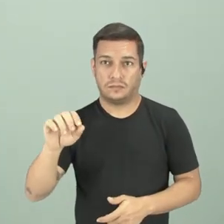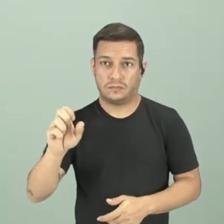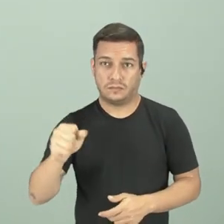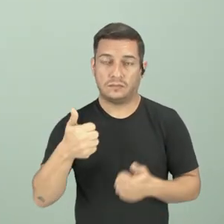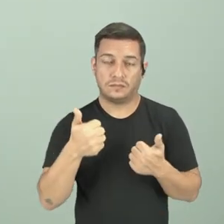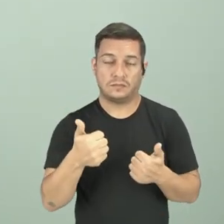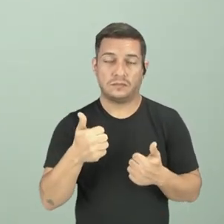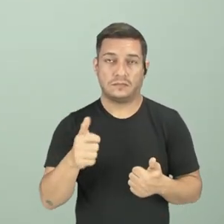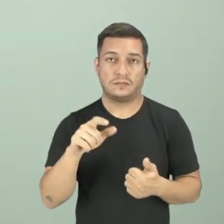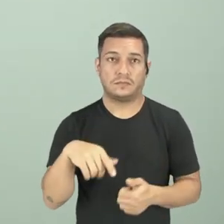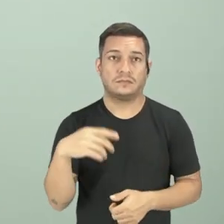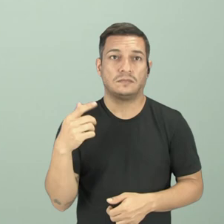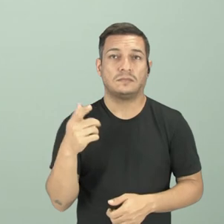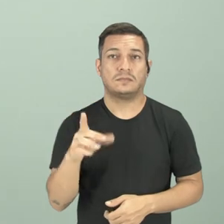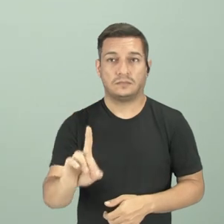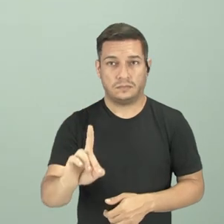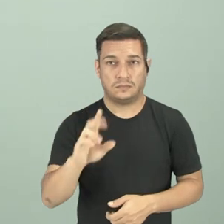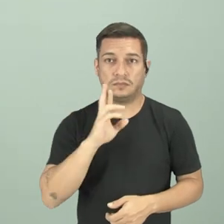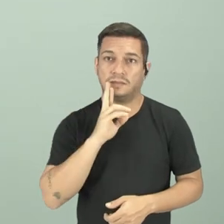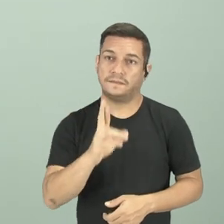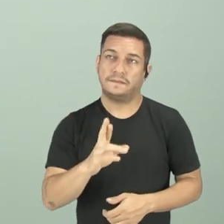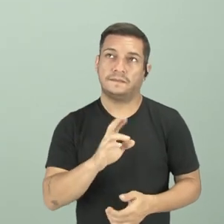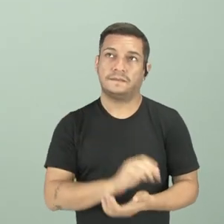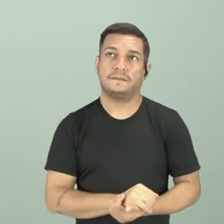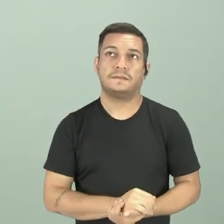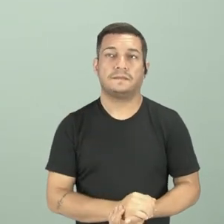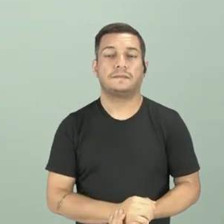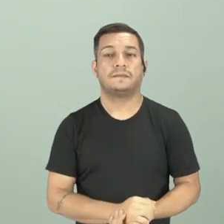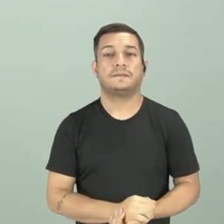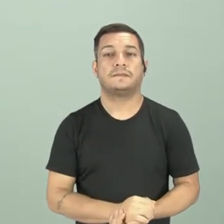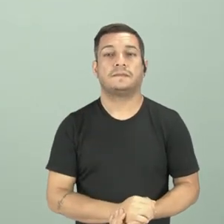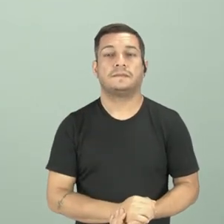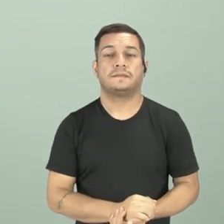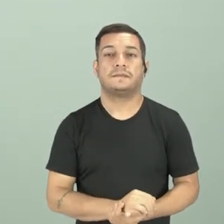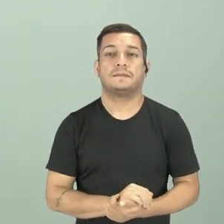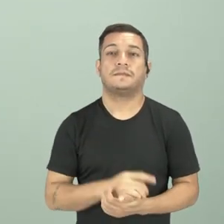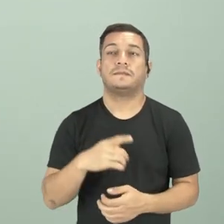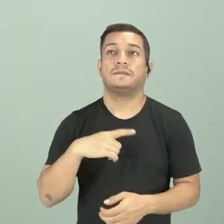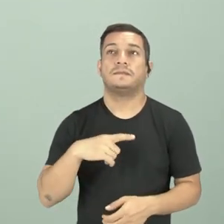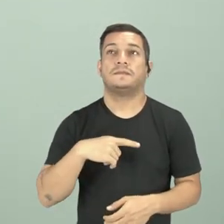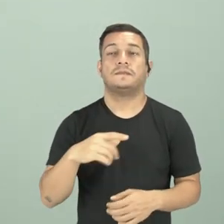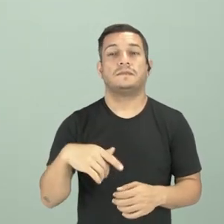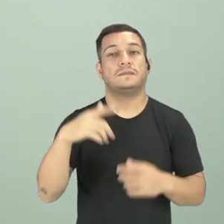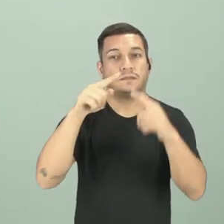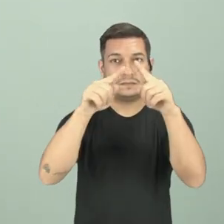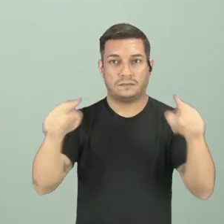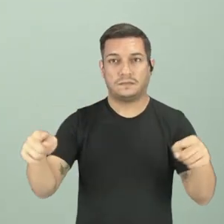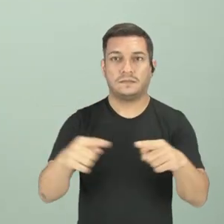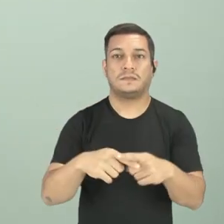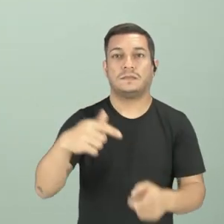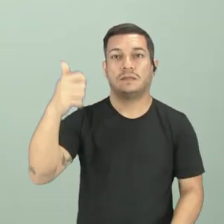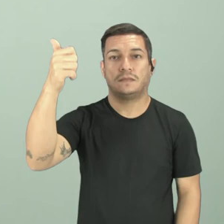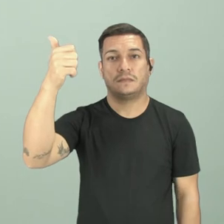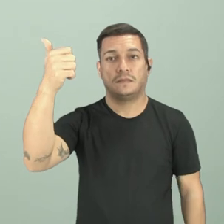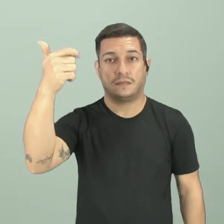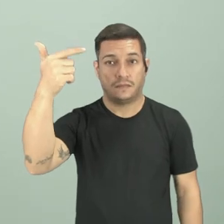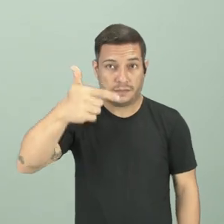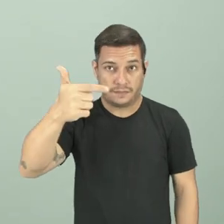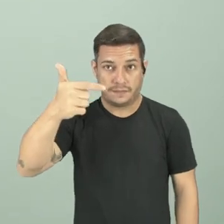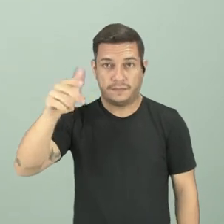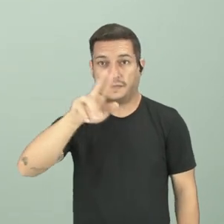bom? Que aí está aí no segundo momento da camada, da pirâmide social. E